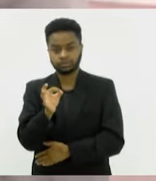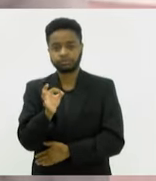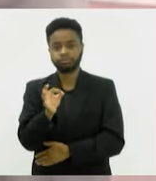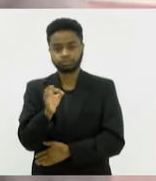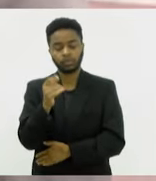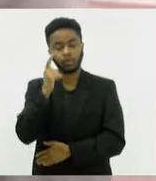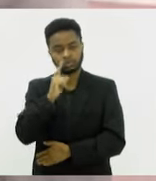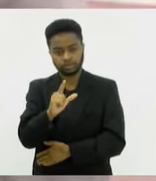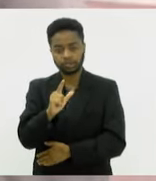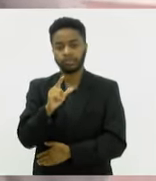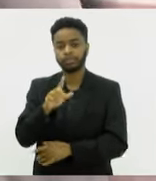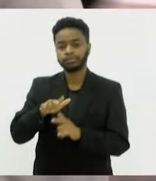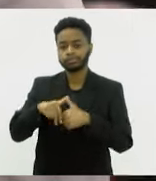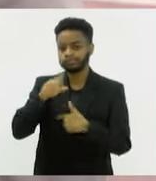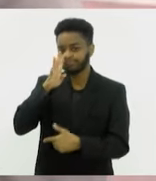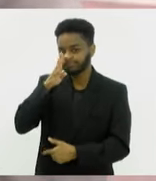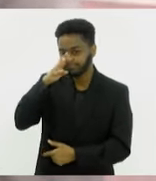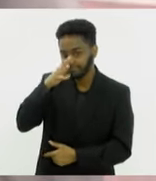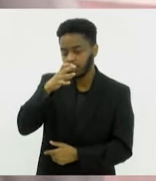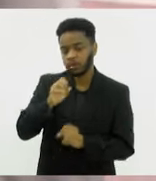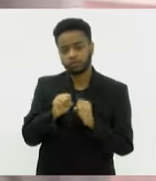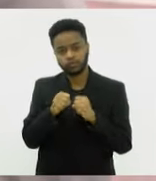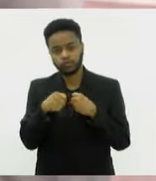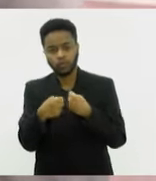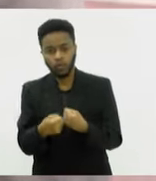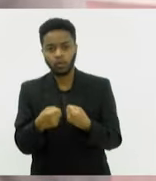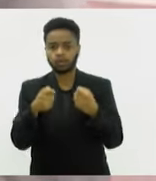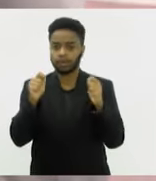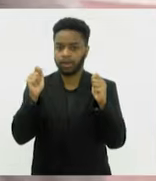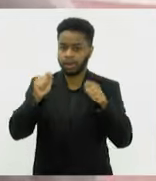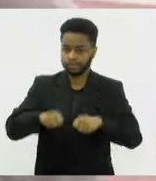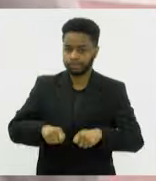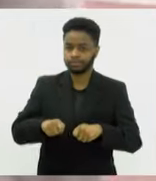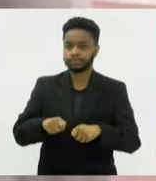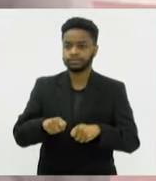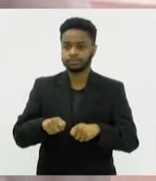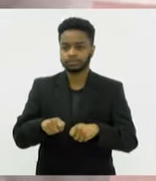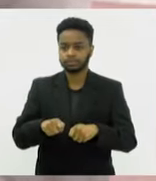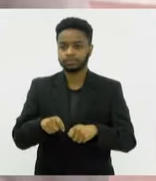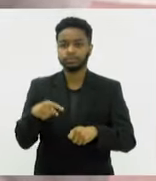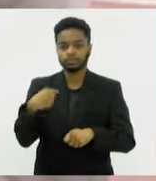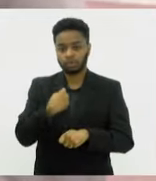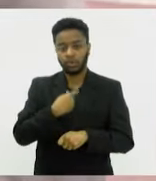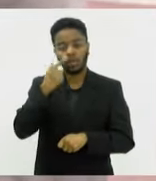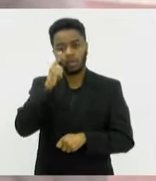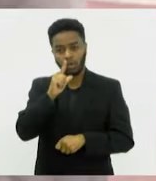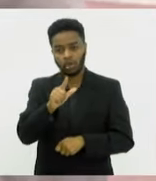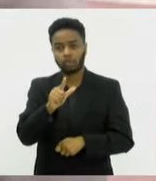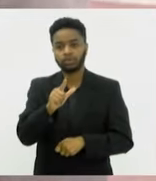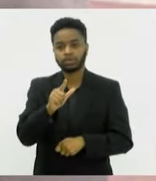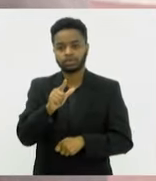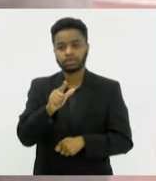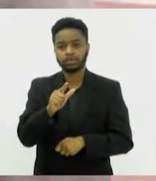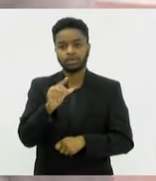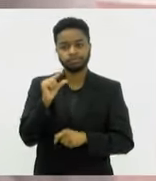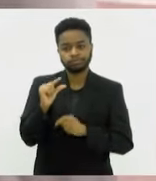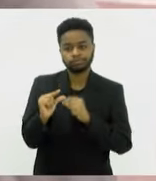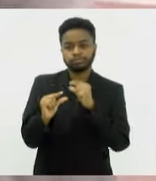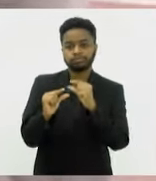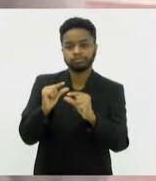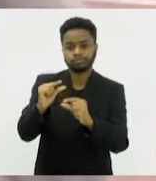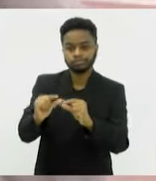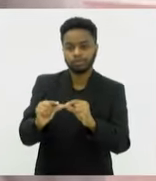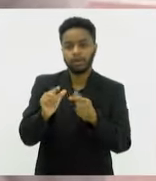Com resiliência, com determinação, com capacidade. A gente foi conseguindo, né? Aos pouquinhos, né?